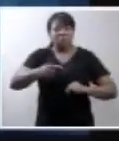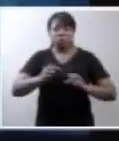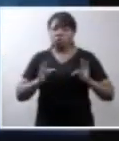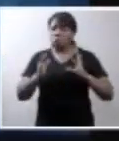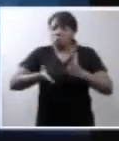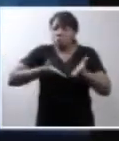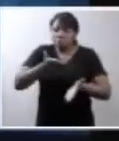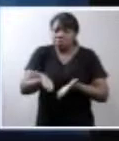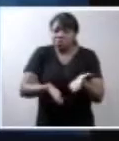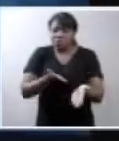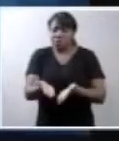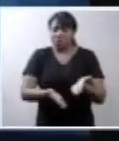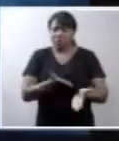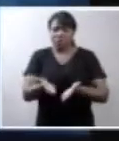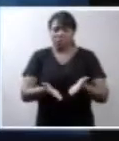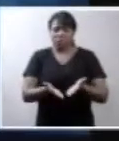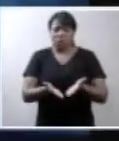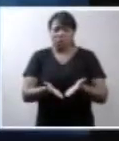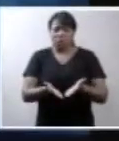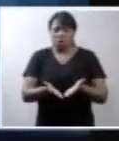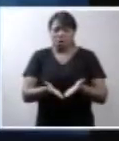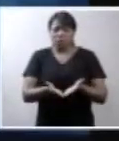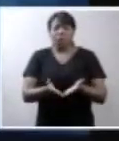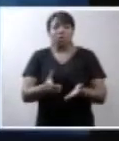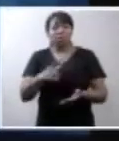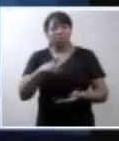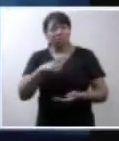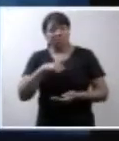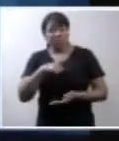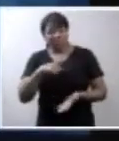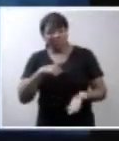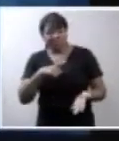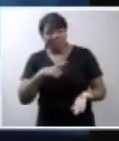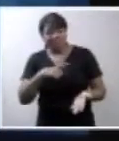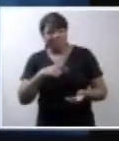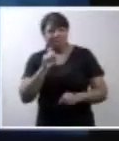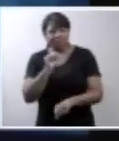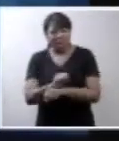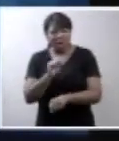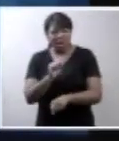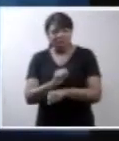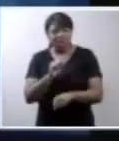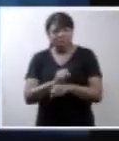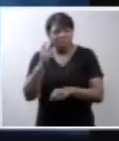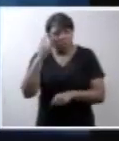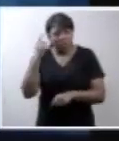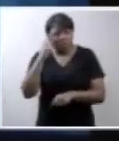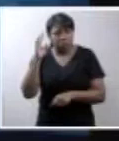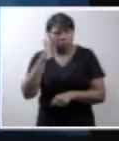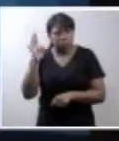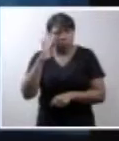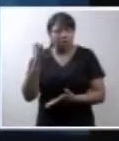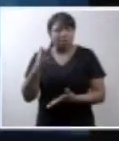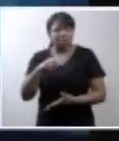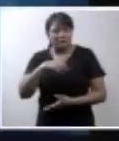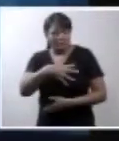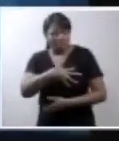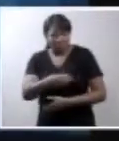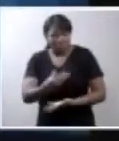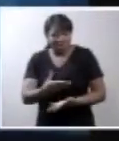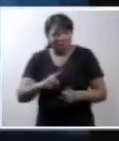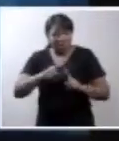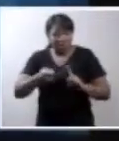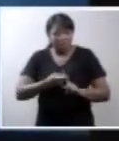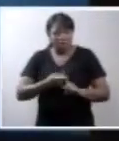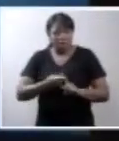tratamento, né? E quando a pessoa está esperando ela, aquela criança, e ela vem com